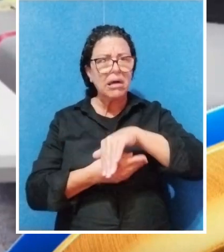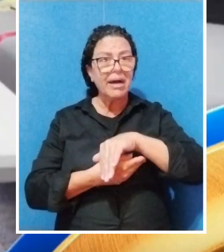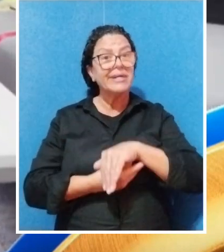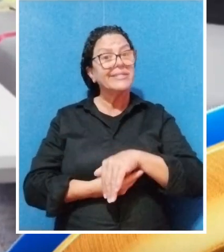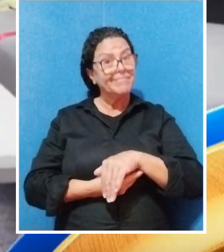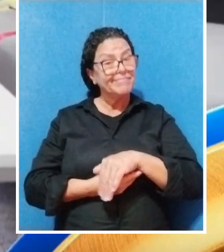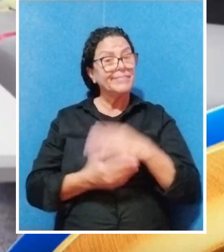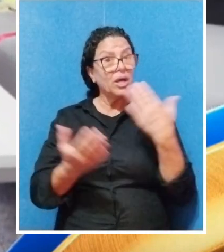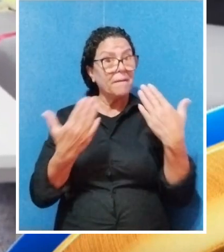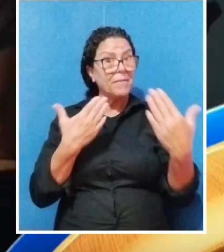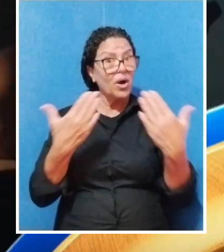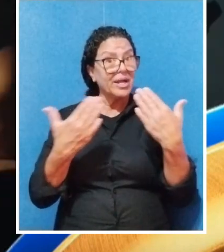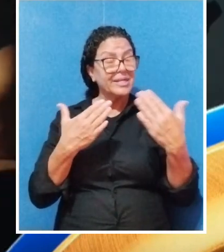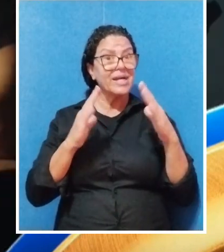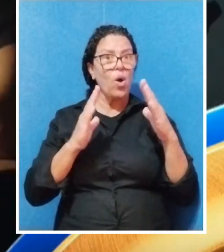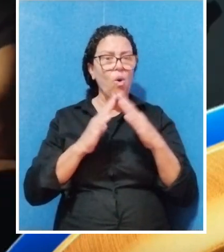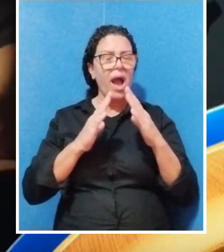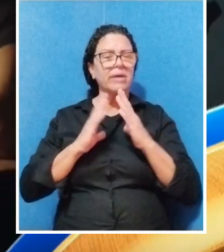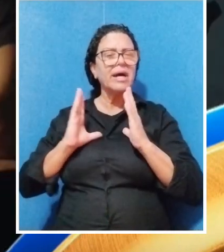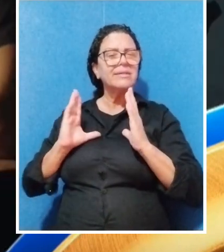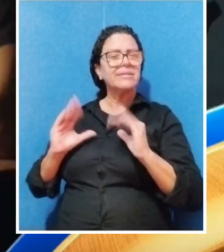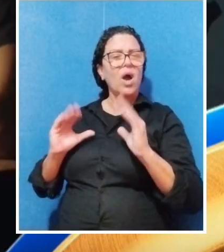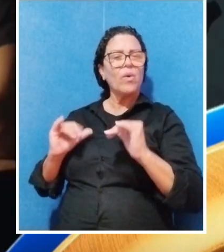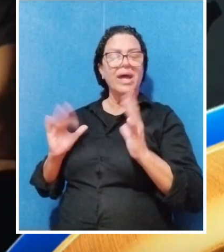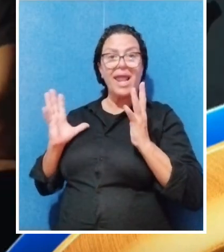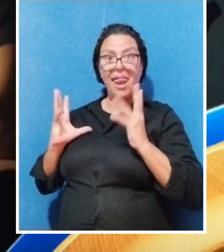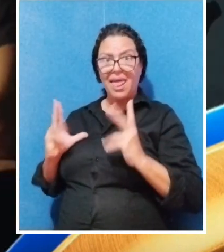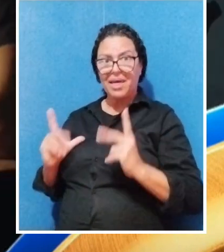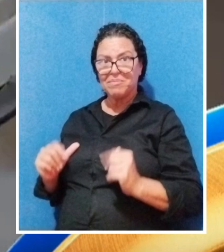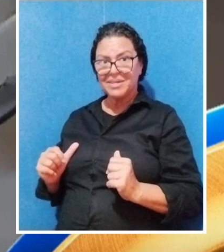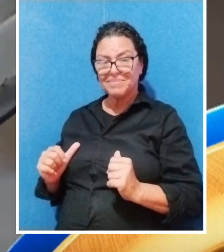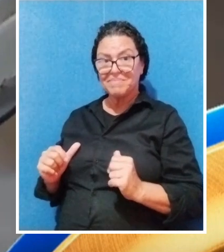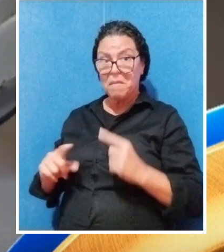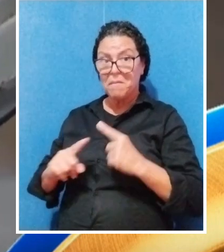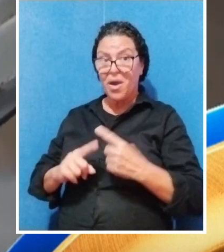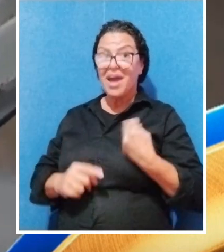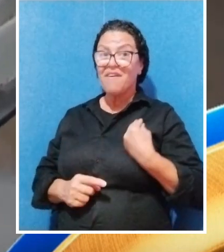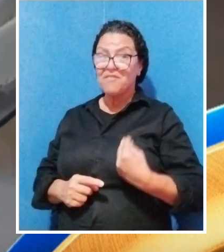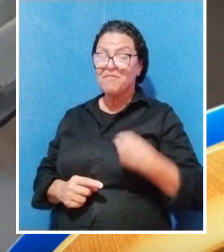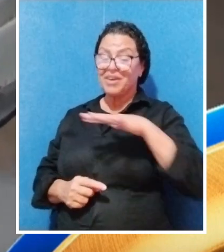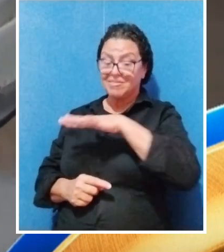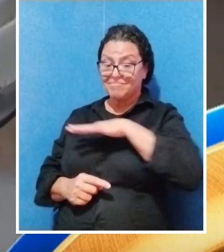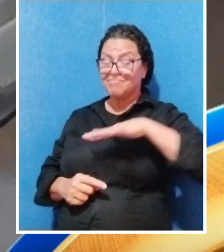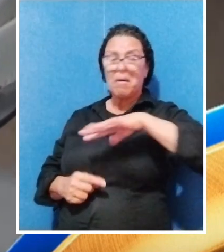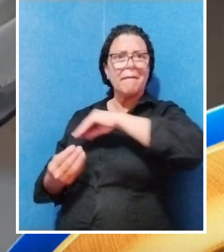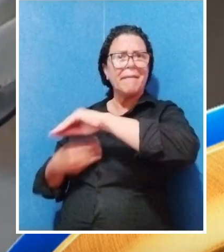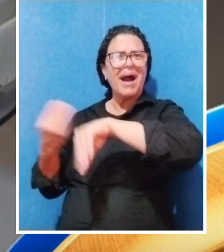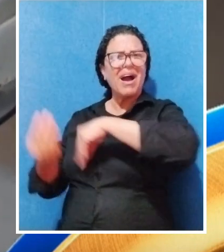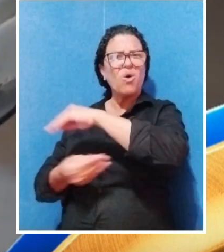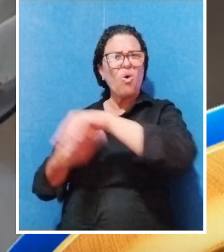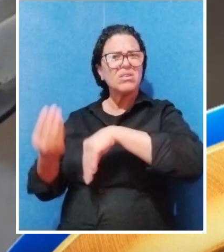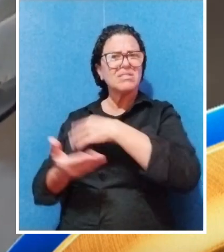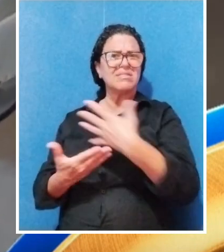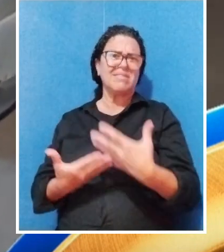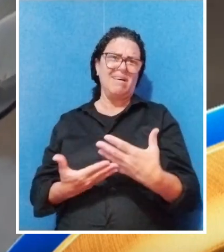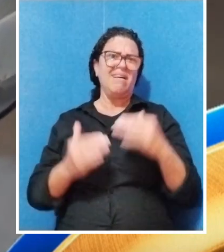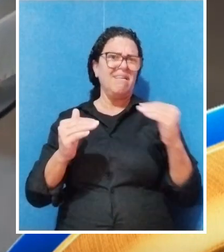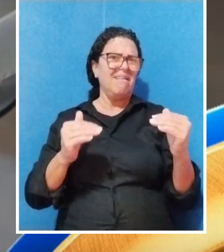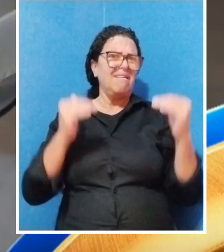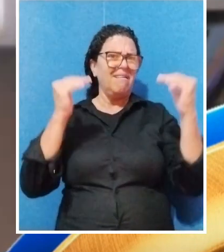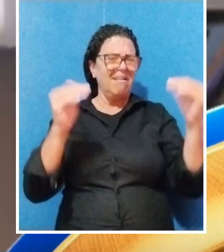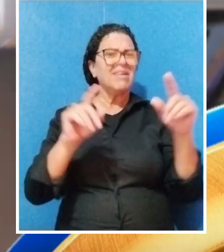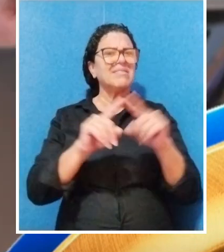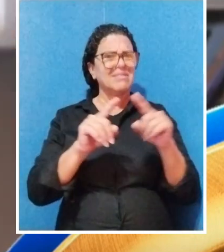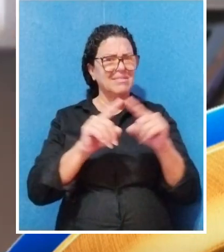bagunçadas? Em comparação com casas tranquilas e limpas? Porque viver em um ambiente bagunçado causa